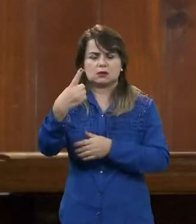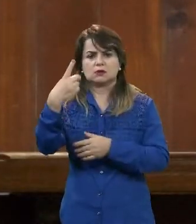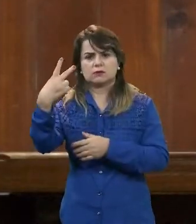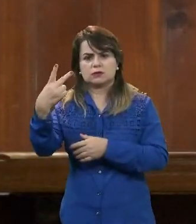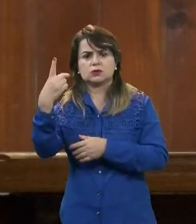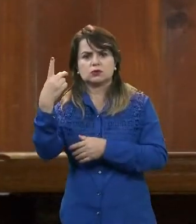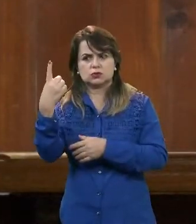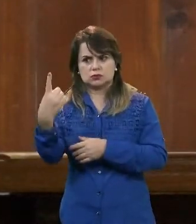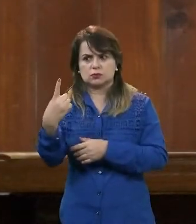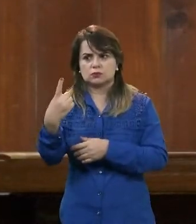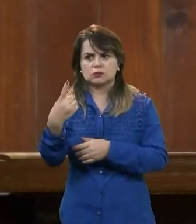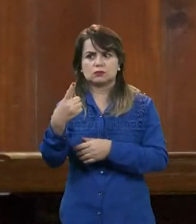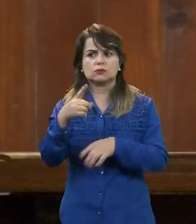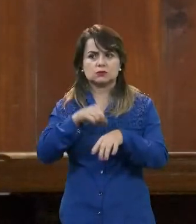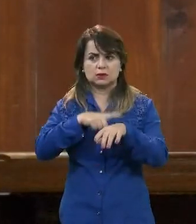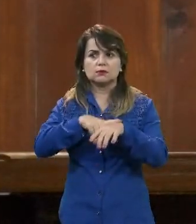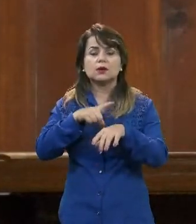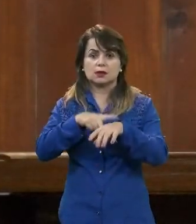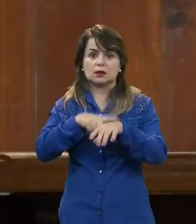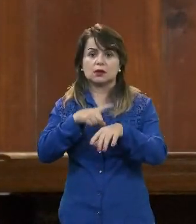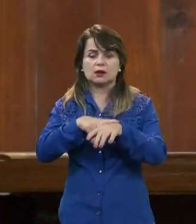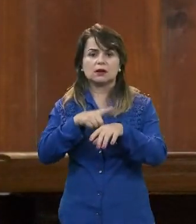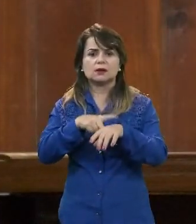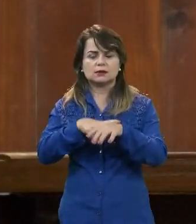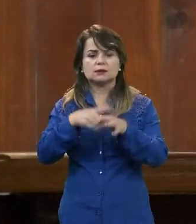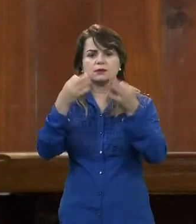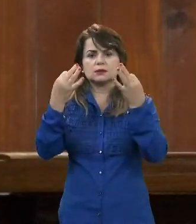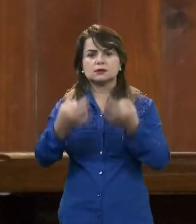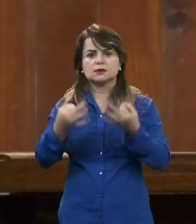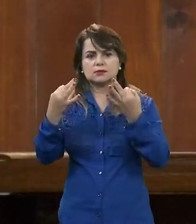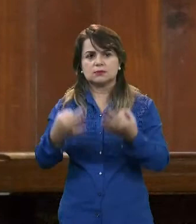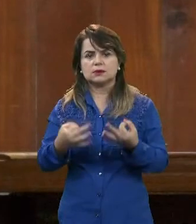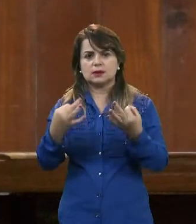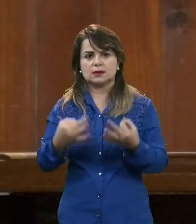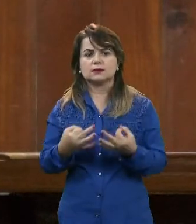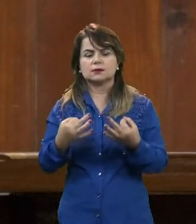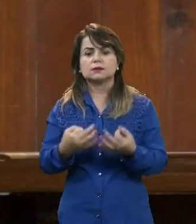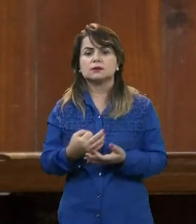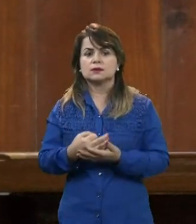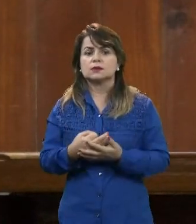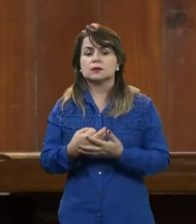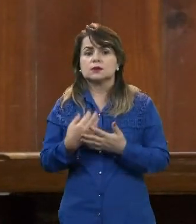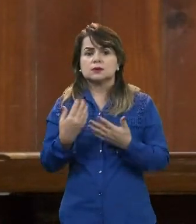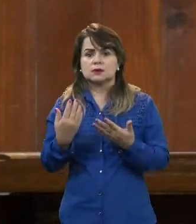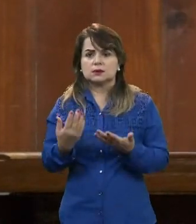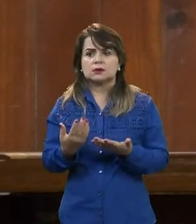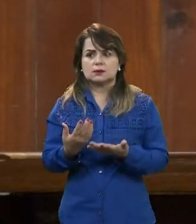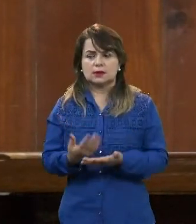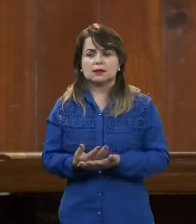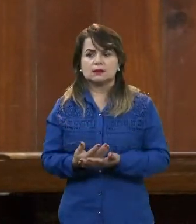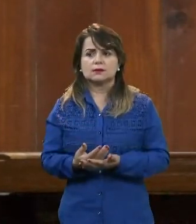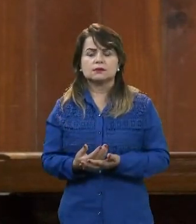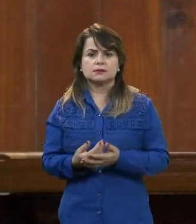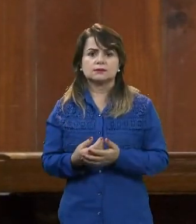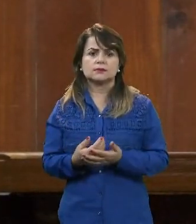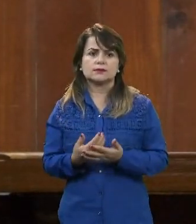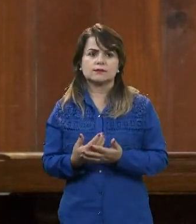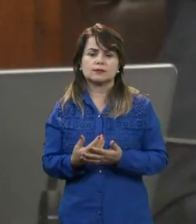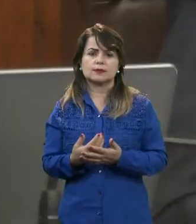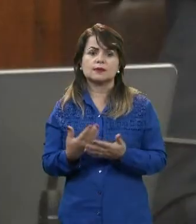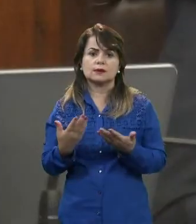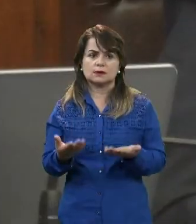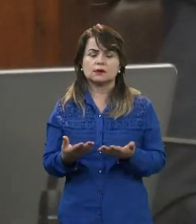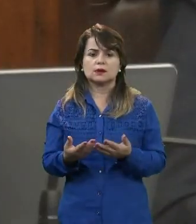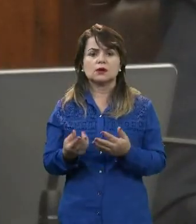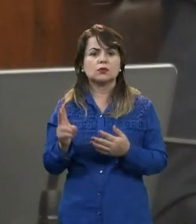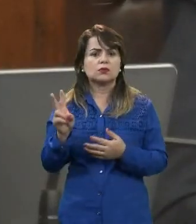dentro dos 120 e tenho que manter dentro dos 30% de margem consignável que a lei assim exige. E essa margem